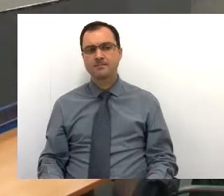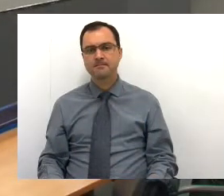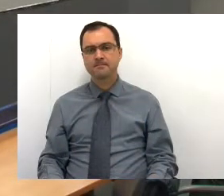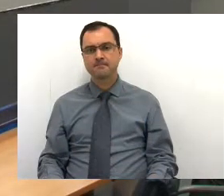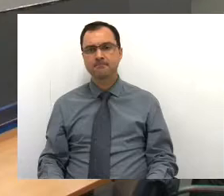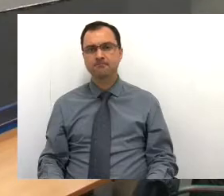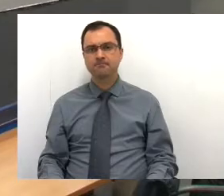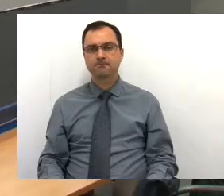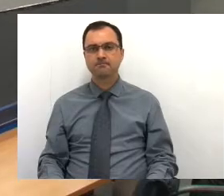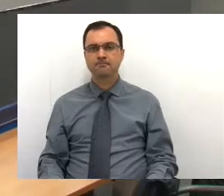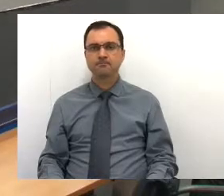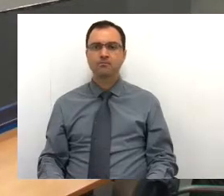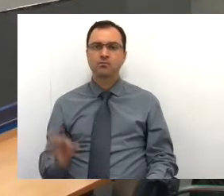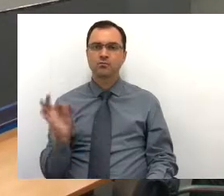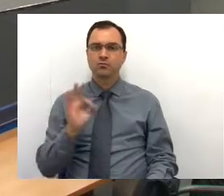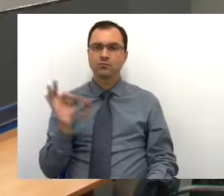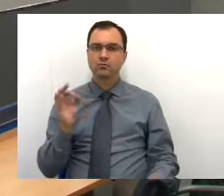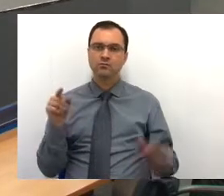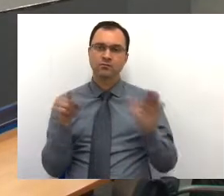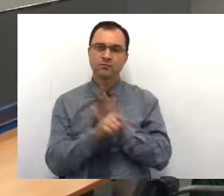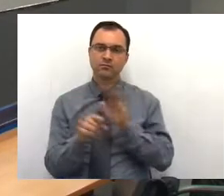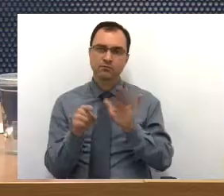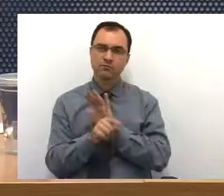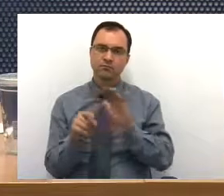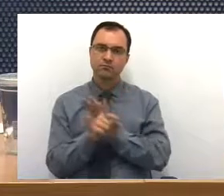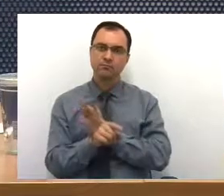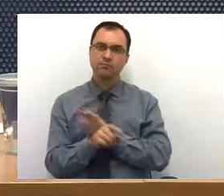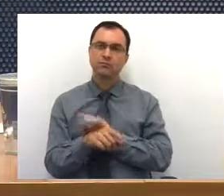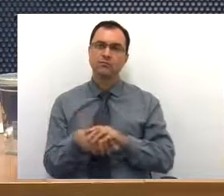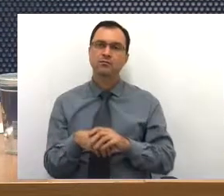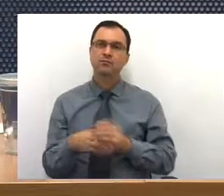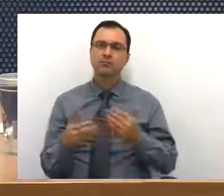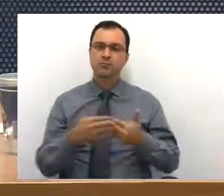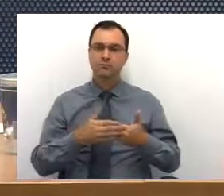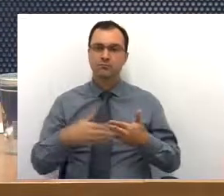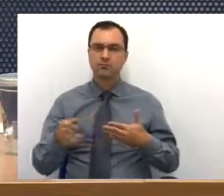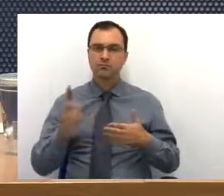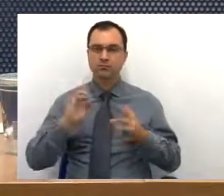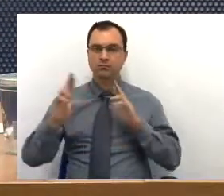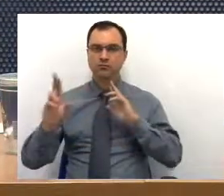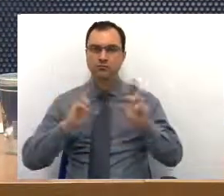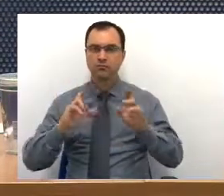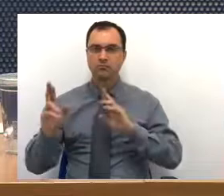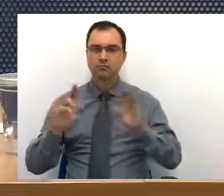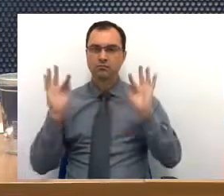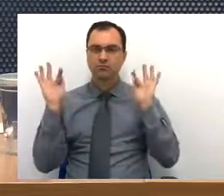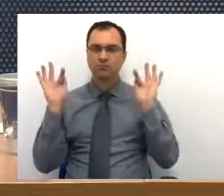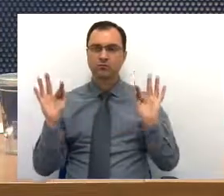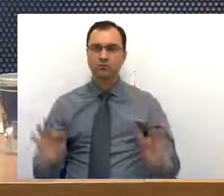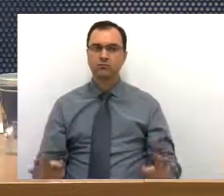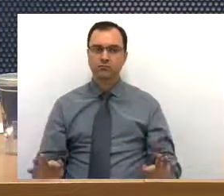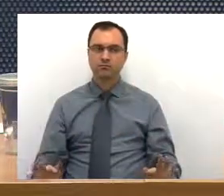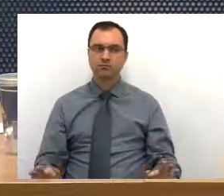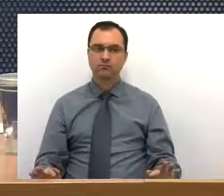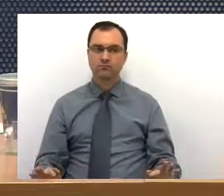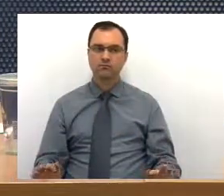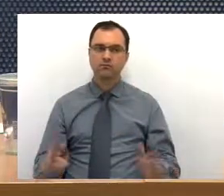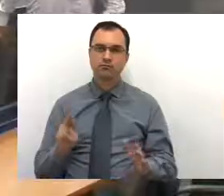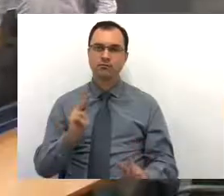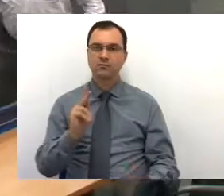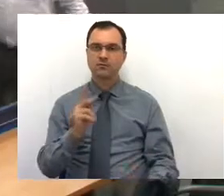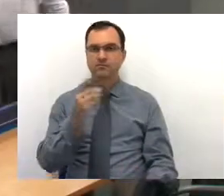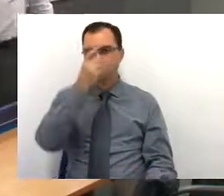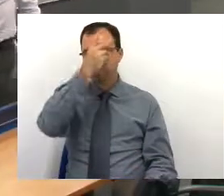Então, havendo mais questionamentos a serem feitos, passemos às respostas e últimas considerações do nosso nobre secretário e vice-prefeito.